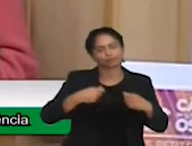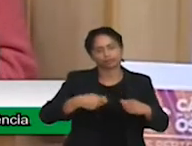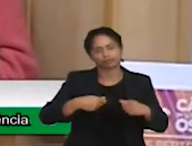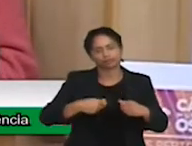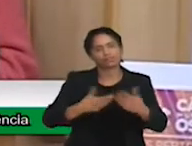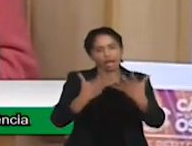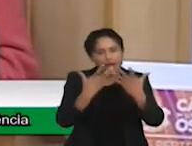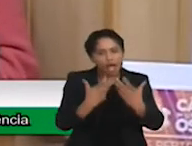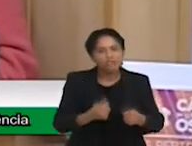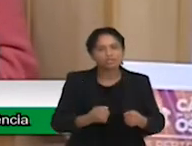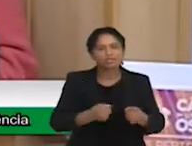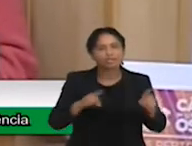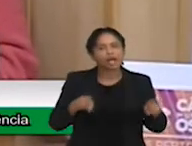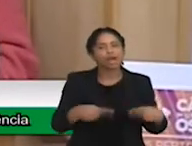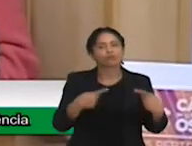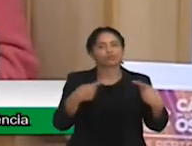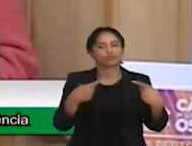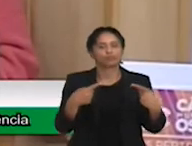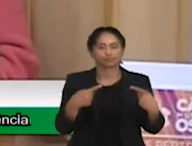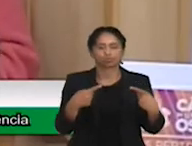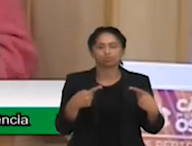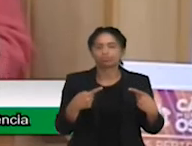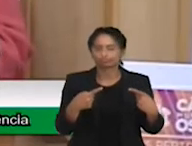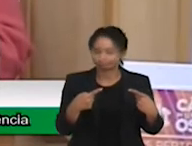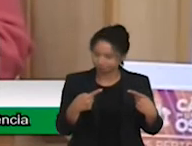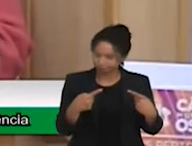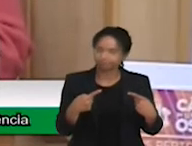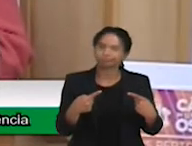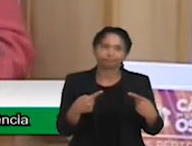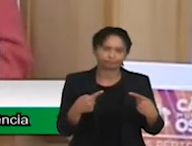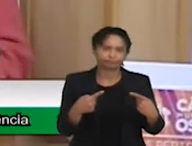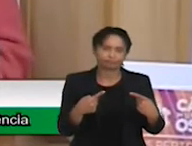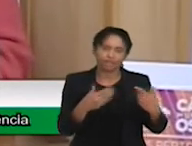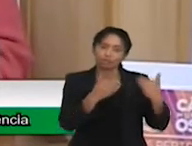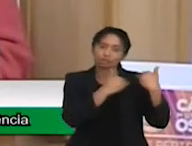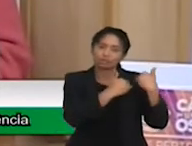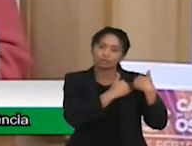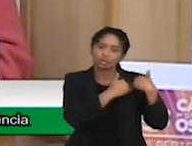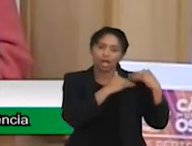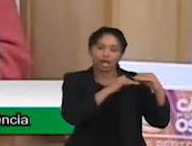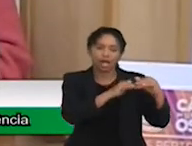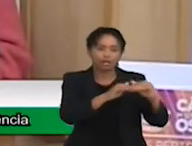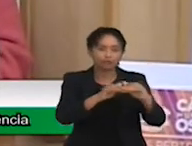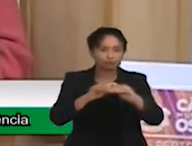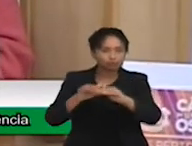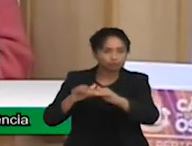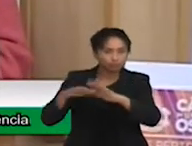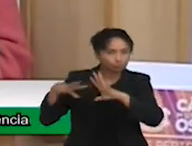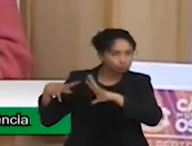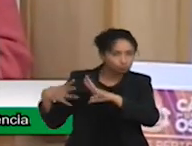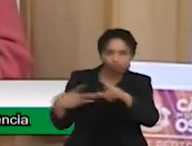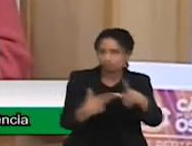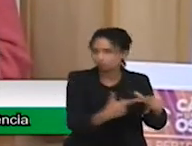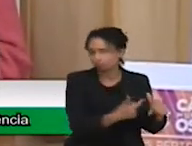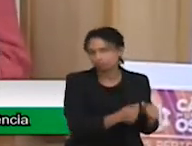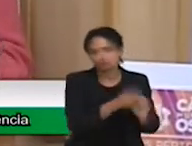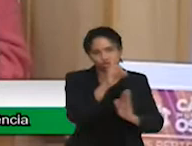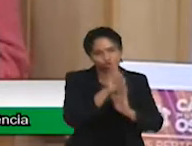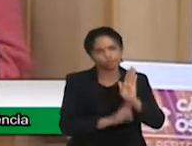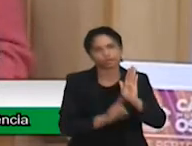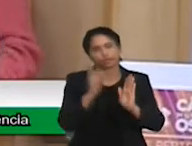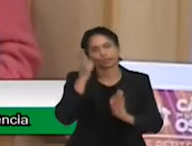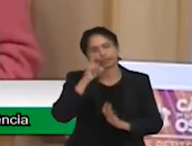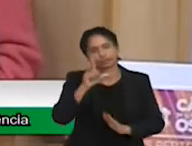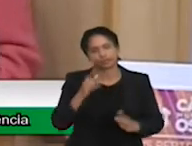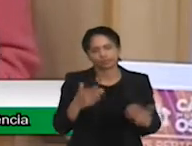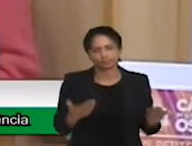que as pessoas entendam que é responsabilidade de todos garantir esses direitos. E eu não tenho, eu queria